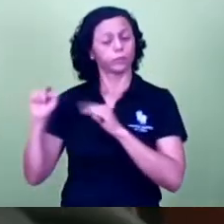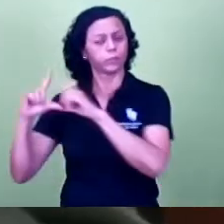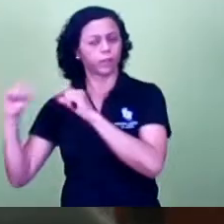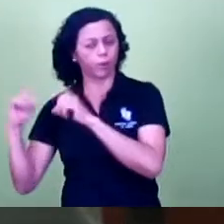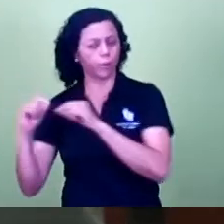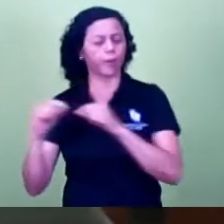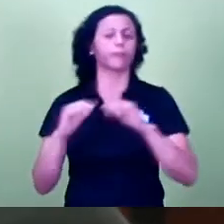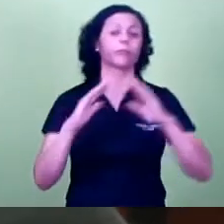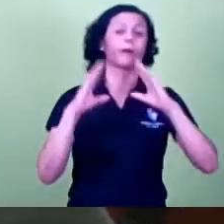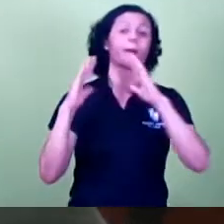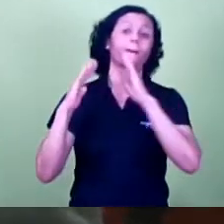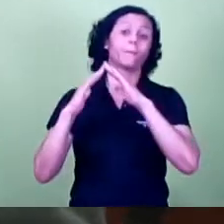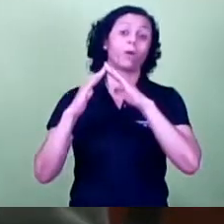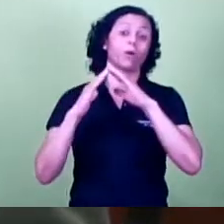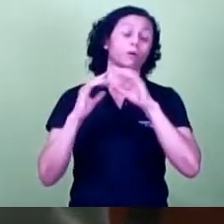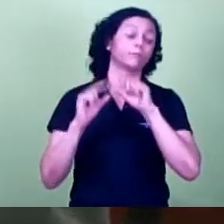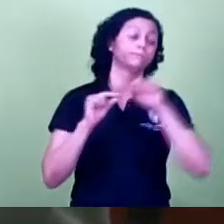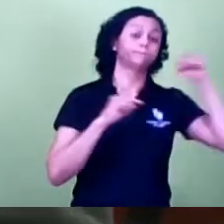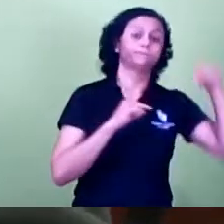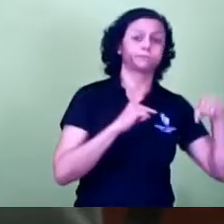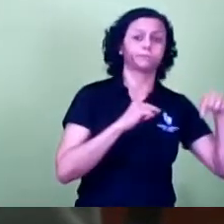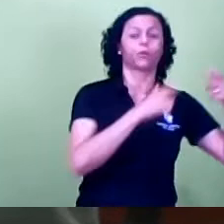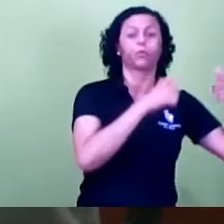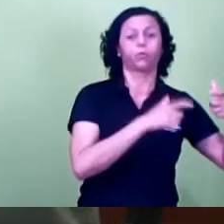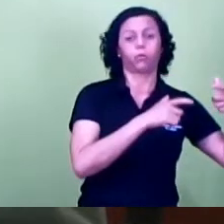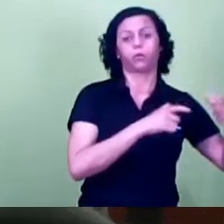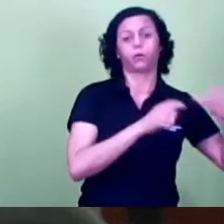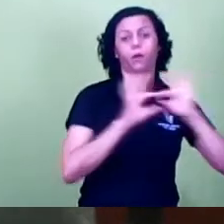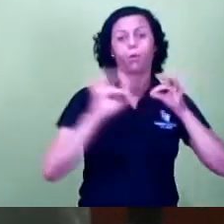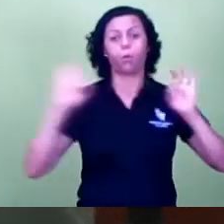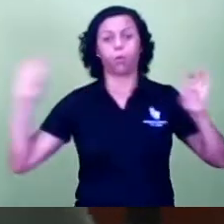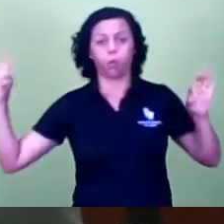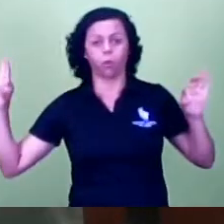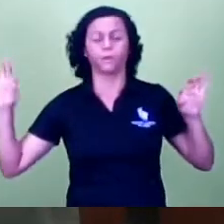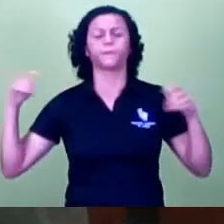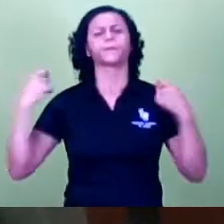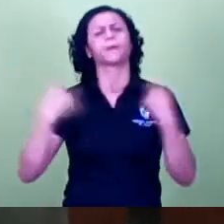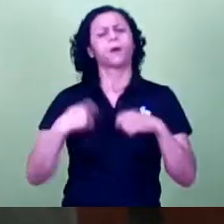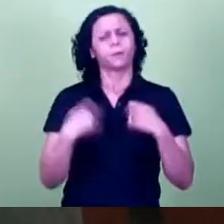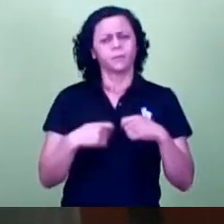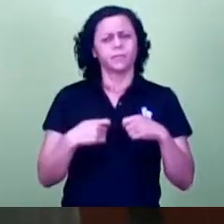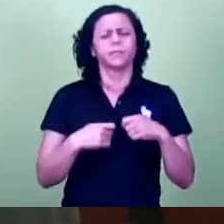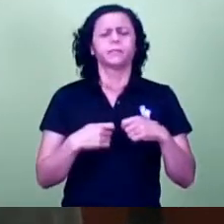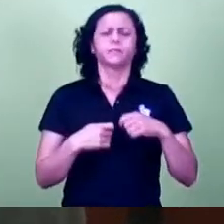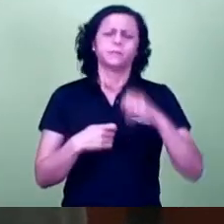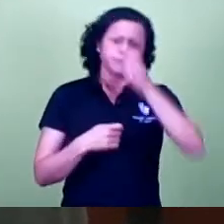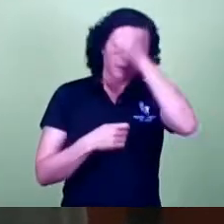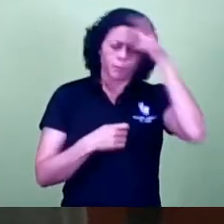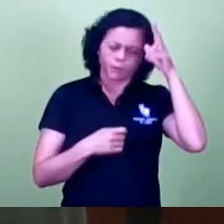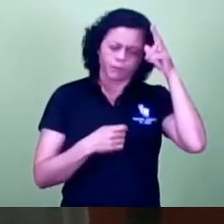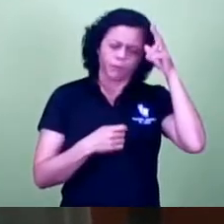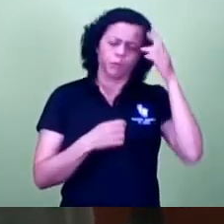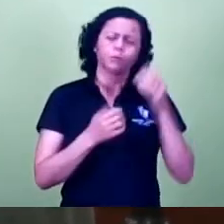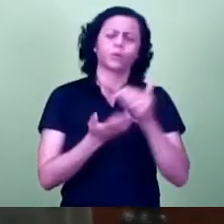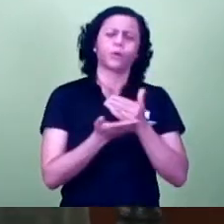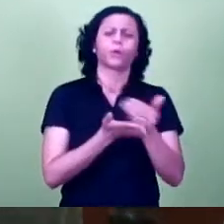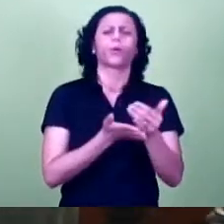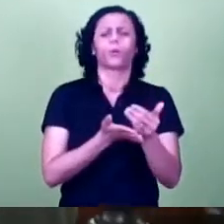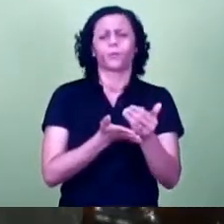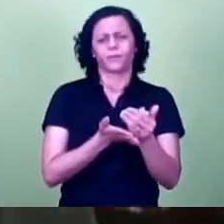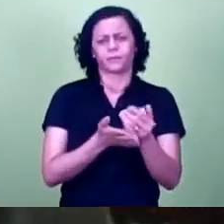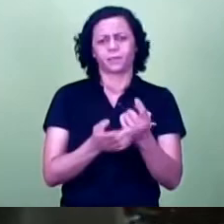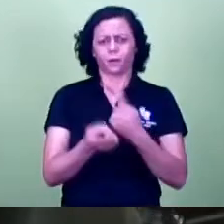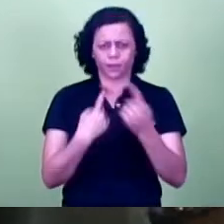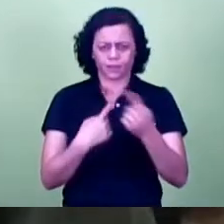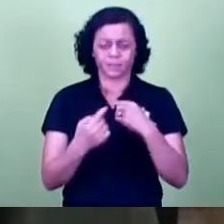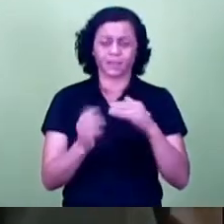e parece que a Prefeitura pretende, até fevereiro, estar com essa linha já implantada. Tá joia, vereador. E